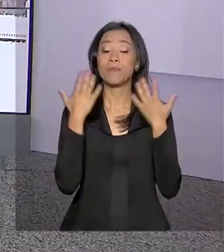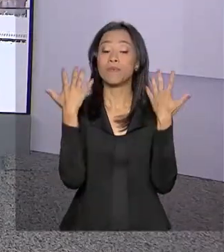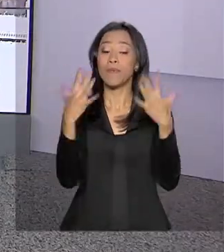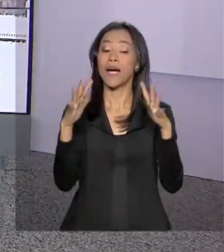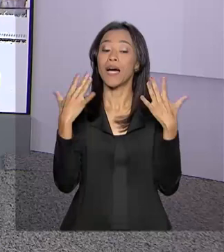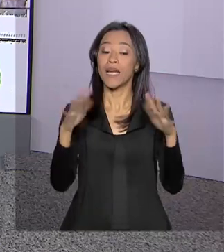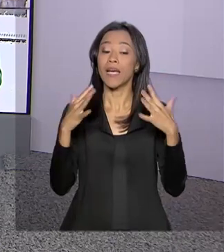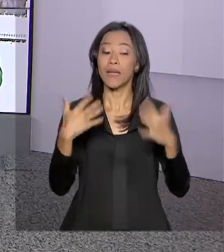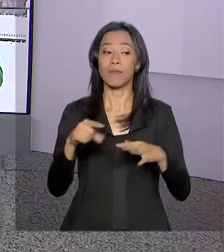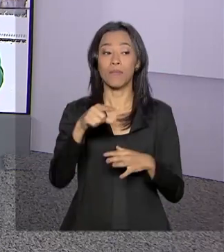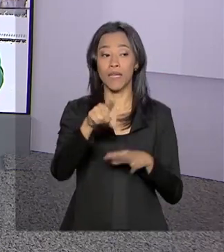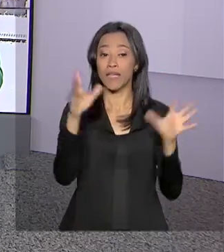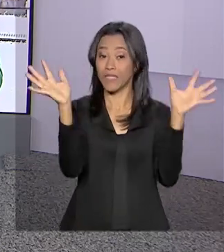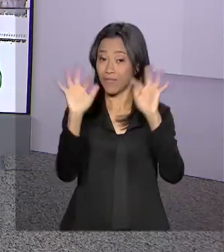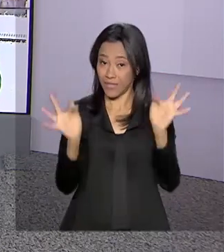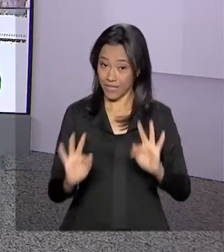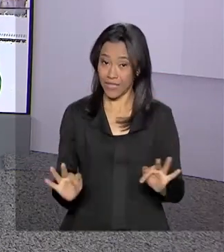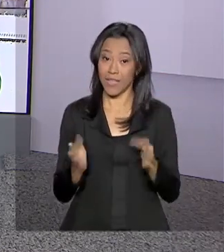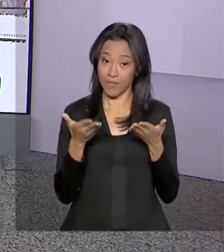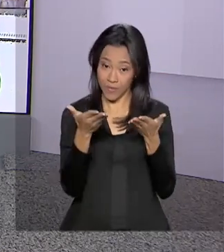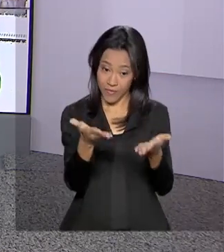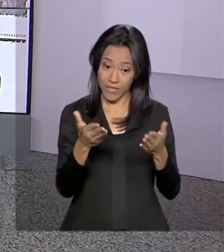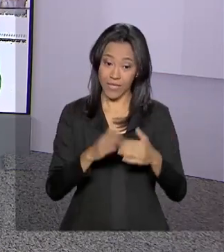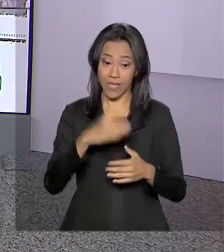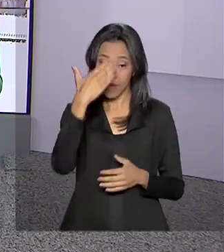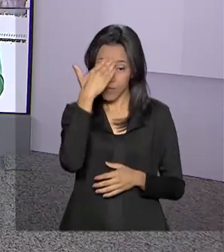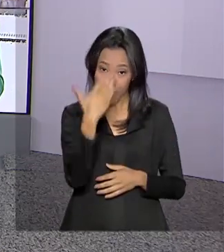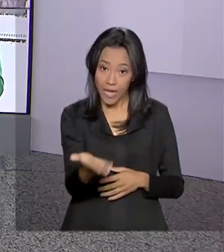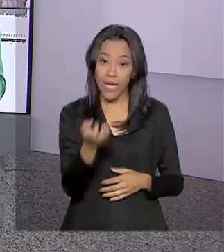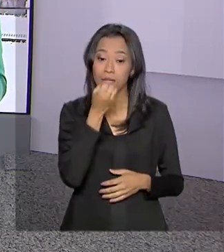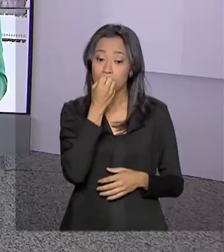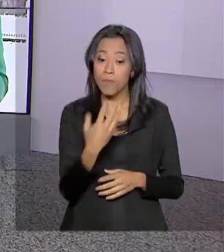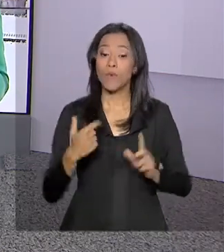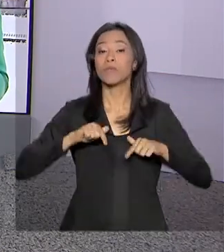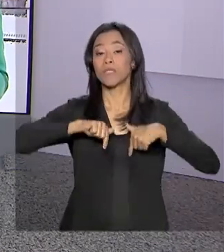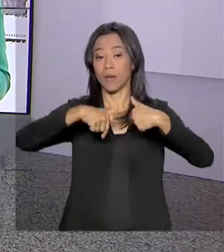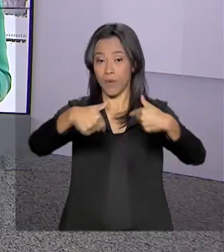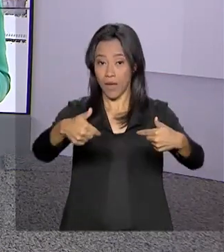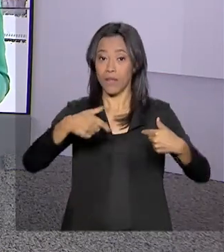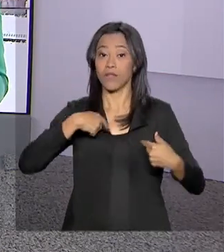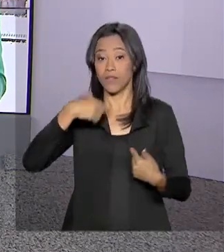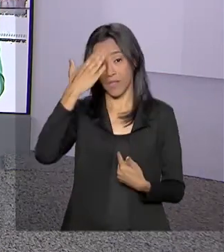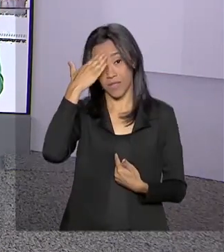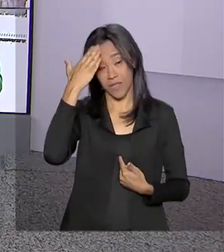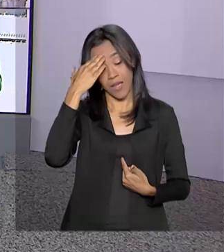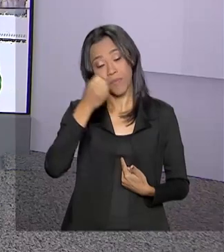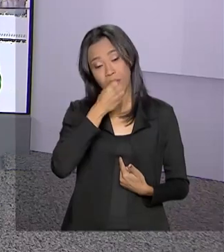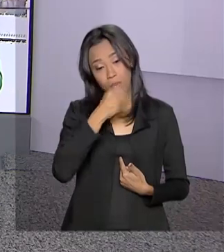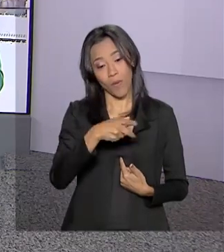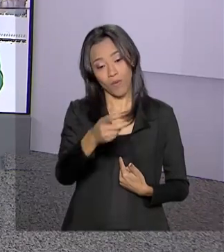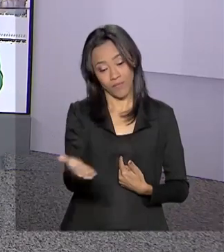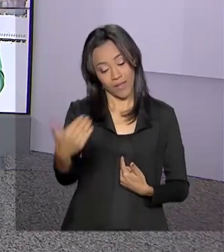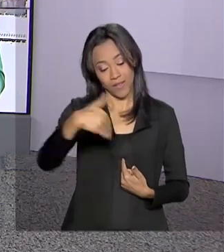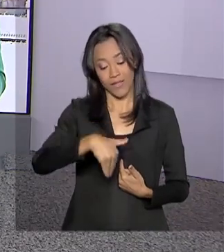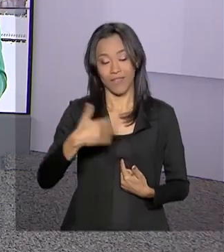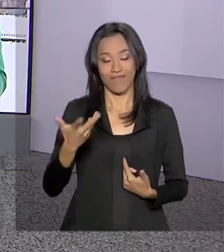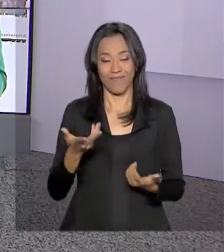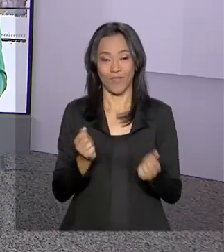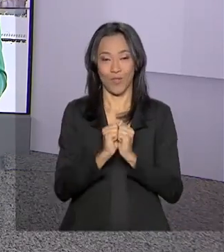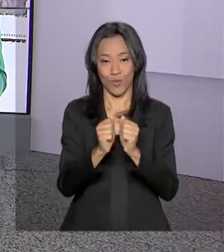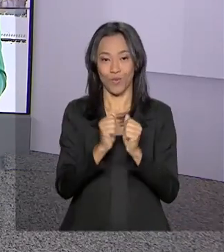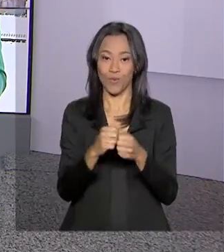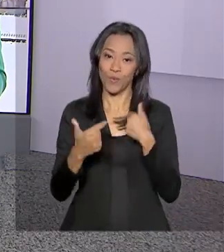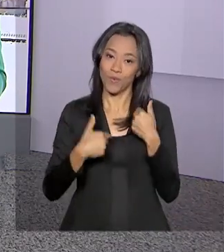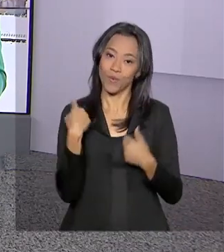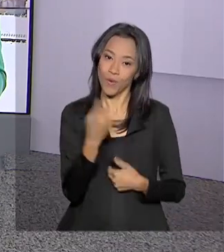parabéns, muita felicidade para você. Obrigada, Dimas, bom trabalho para você e quero que você saiba que é muito bom ter você aqui com a gente no Brasil em Dia.